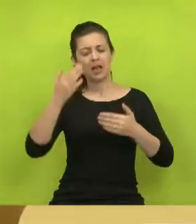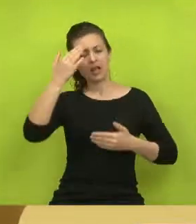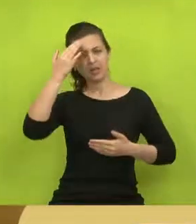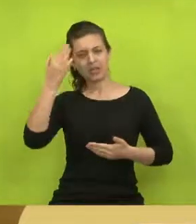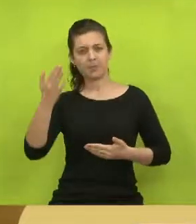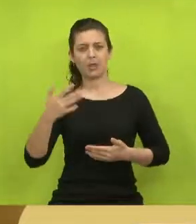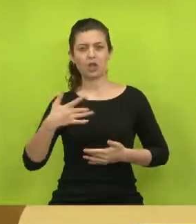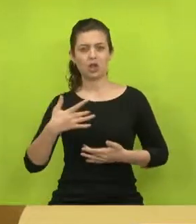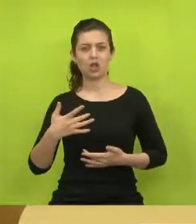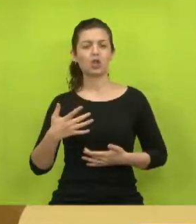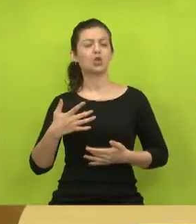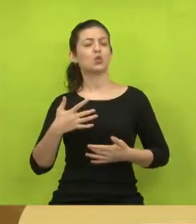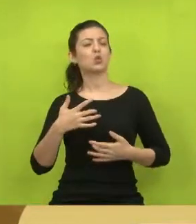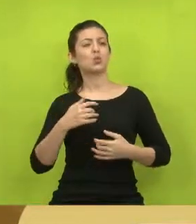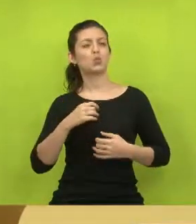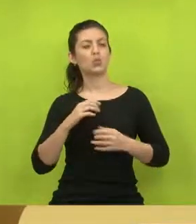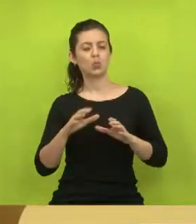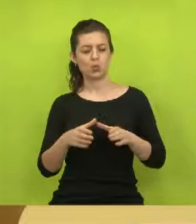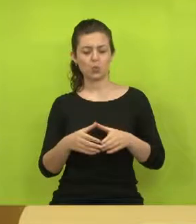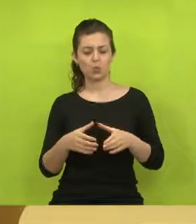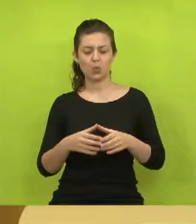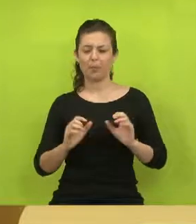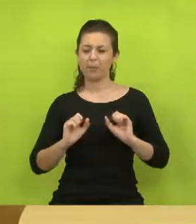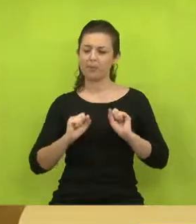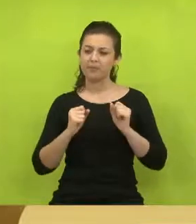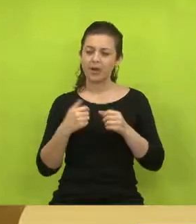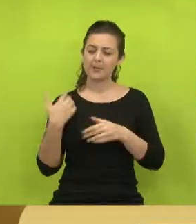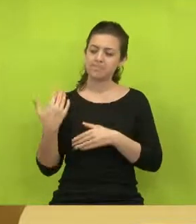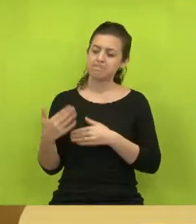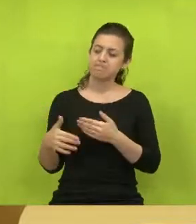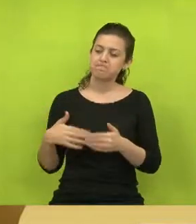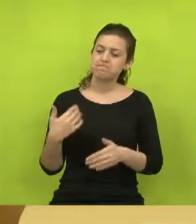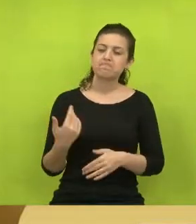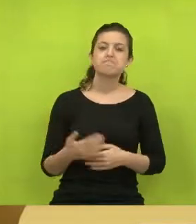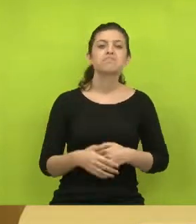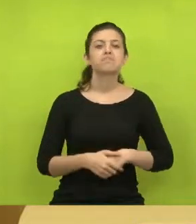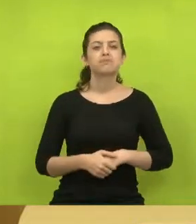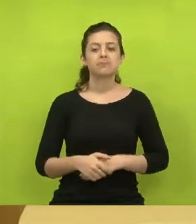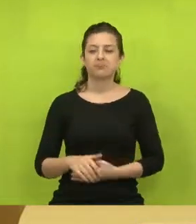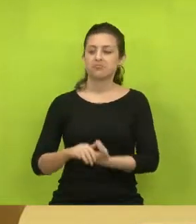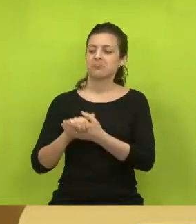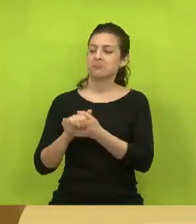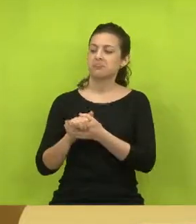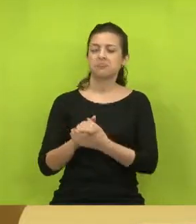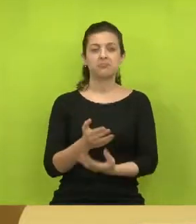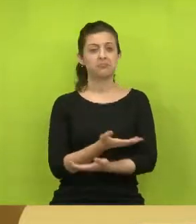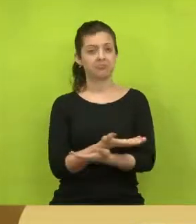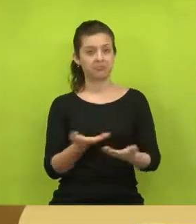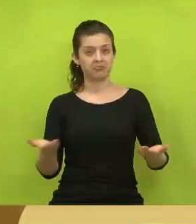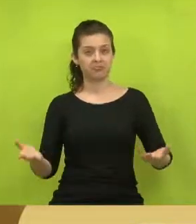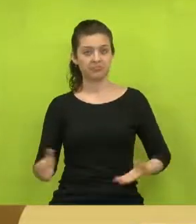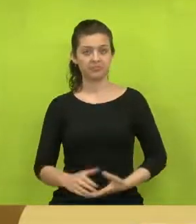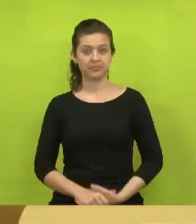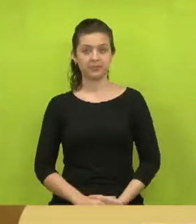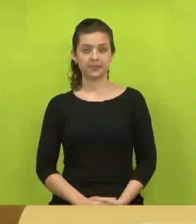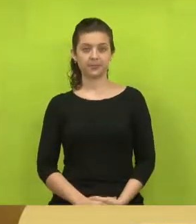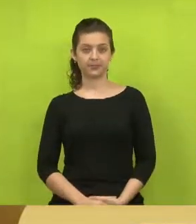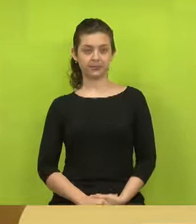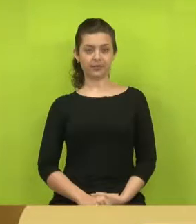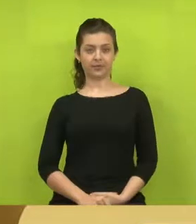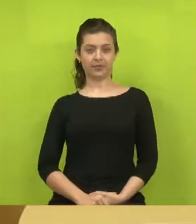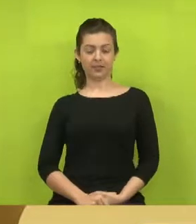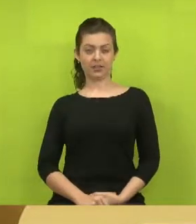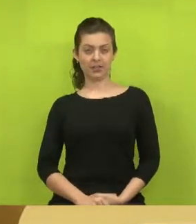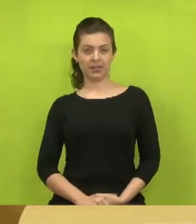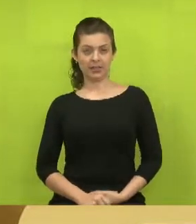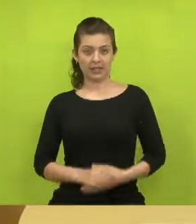nosso gabinete, à nossa equipe, que tem se esforçado muito. Parabéns a vocês. Eu quero aqui